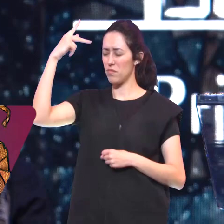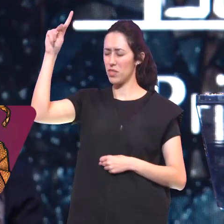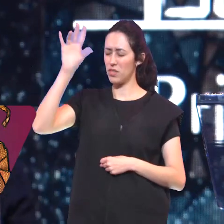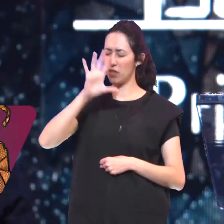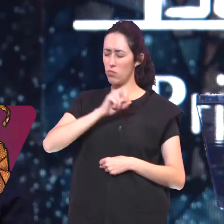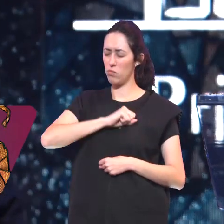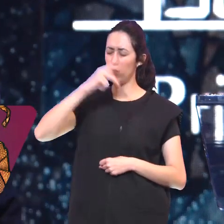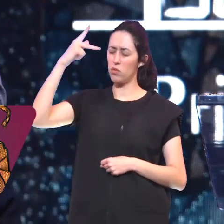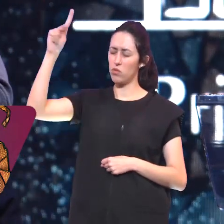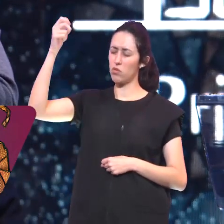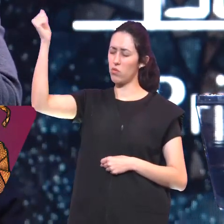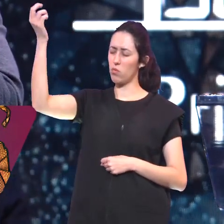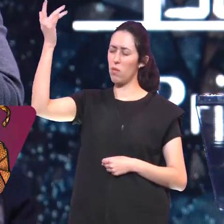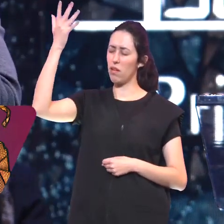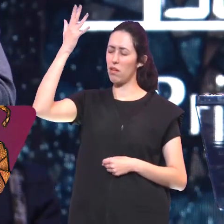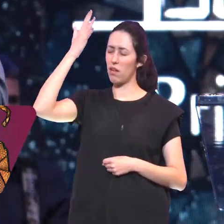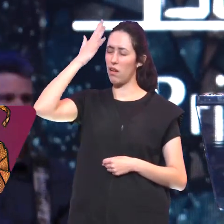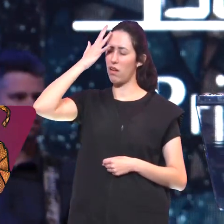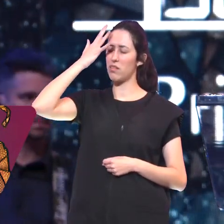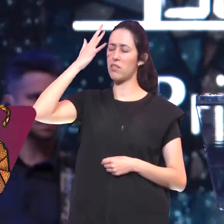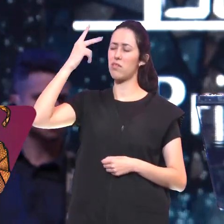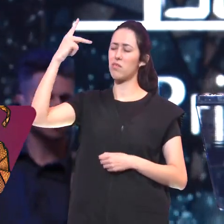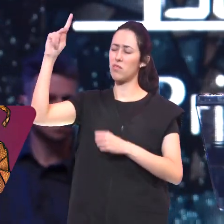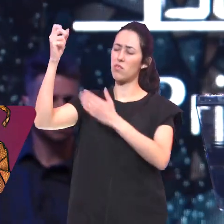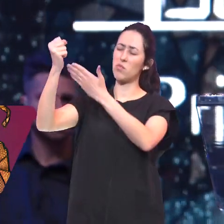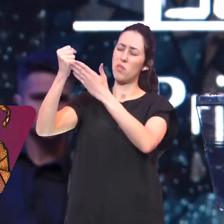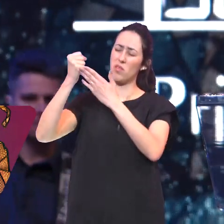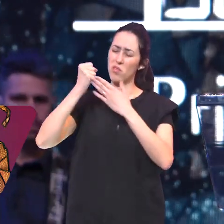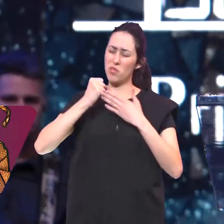Tua graça O teu favor